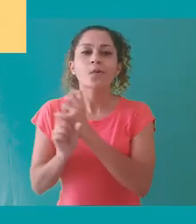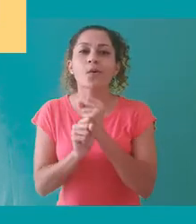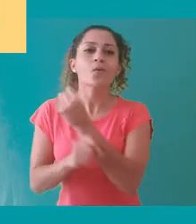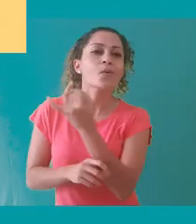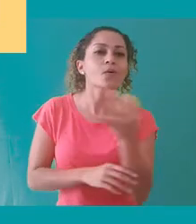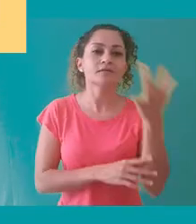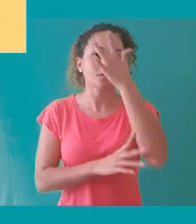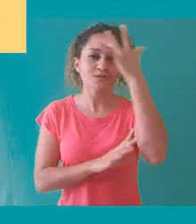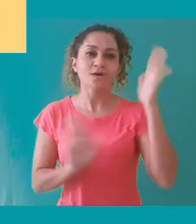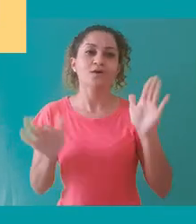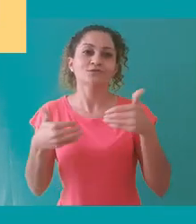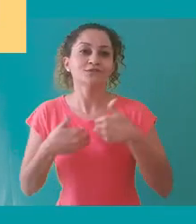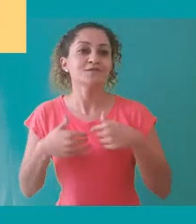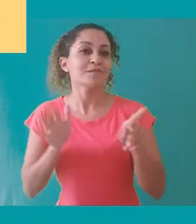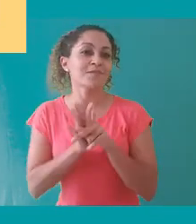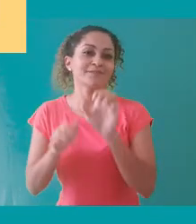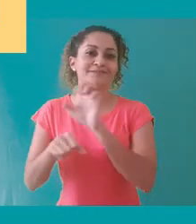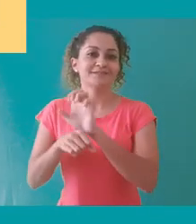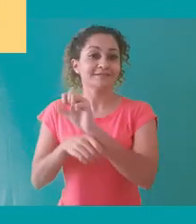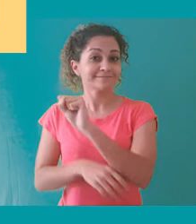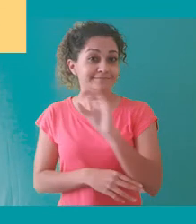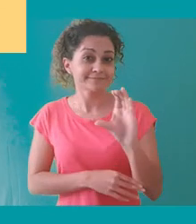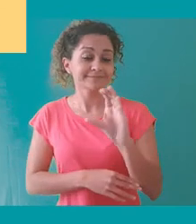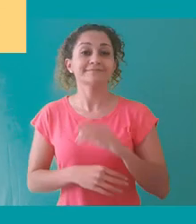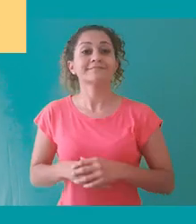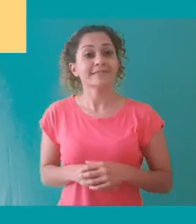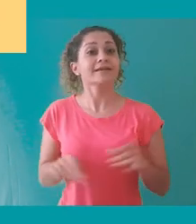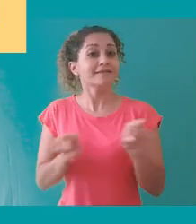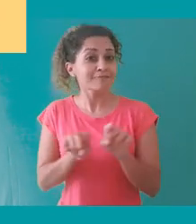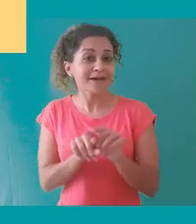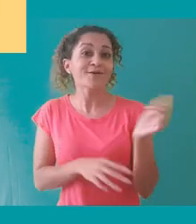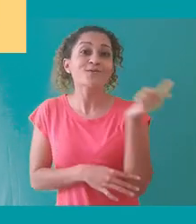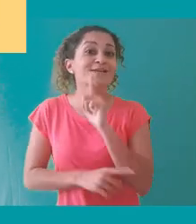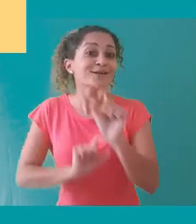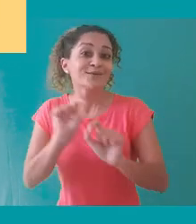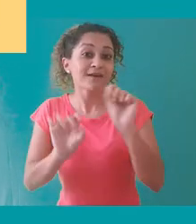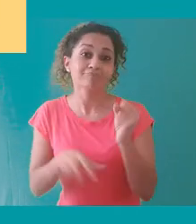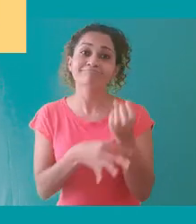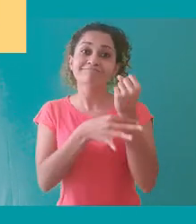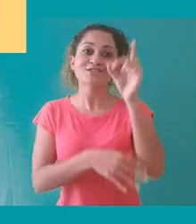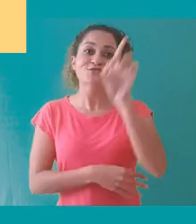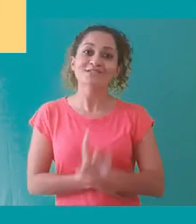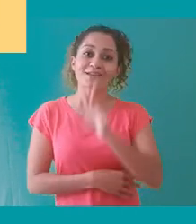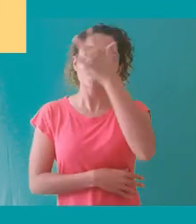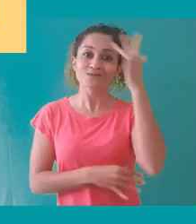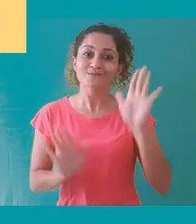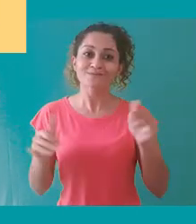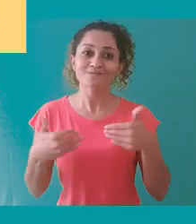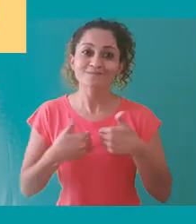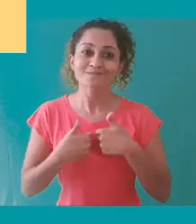número aproximado de pessoas com autismo no estado de Santa Catarina e assim buscar assegurar os